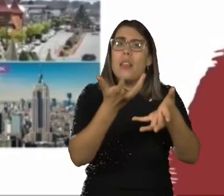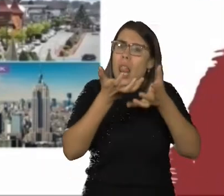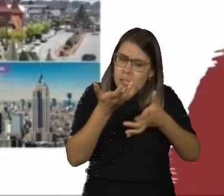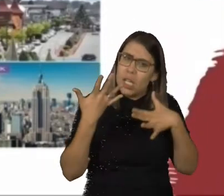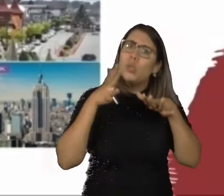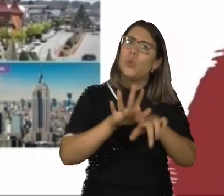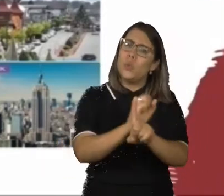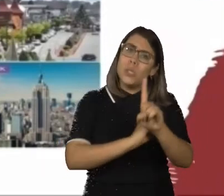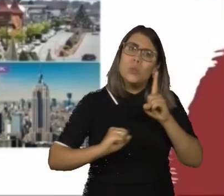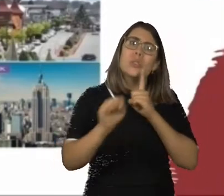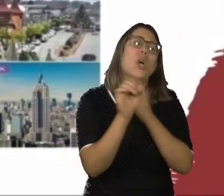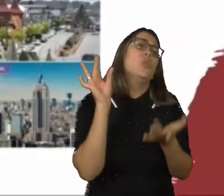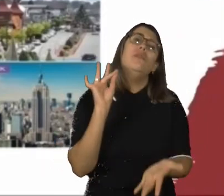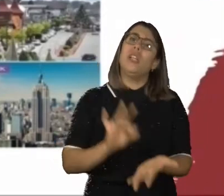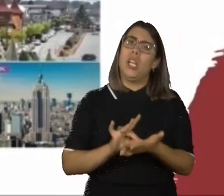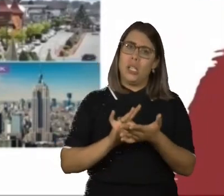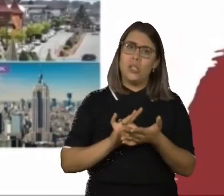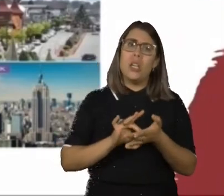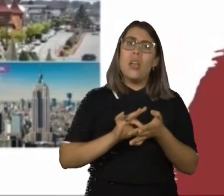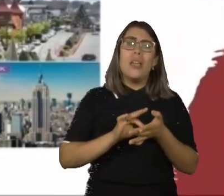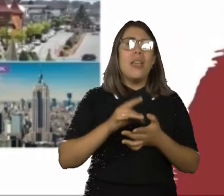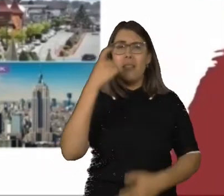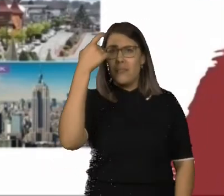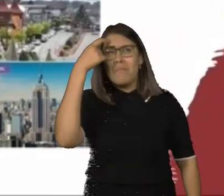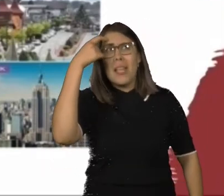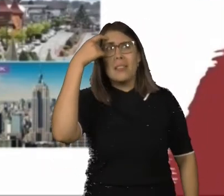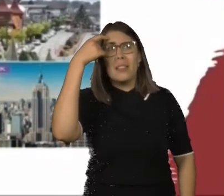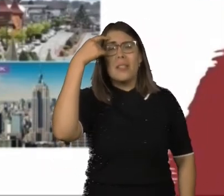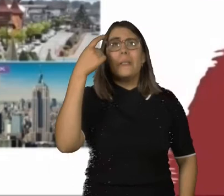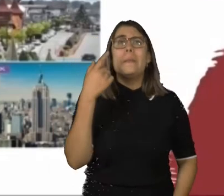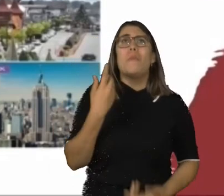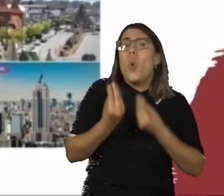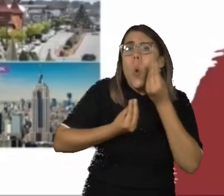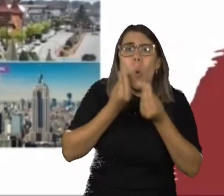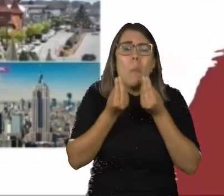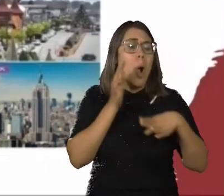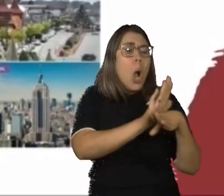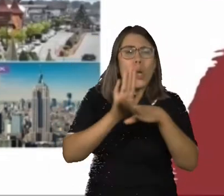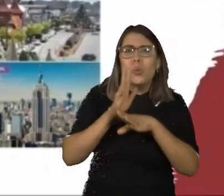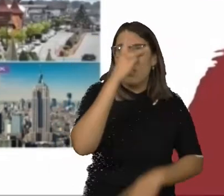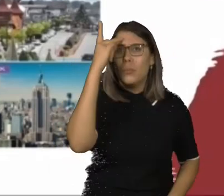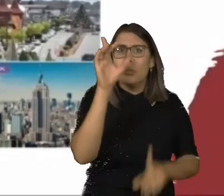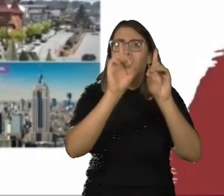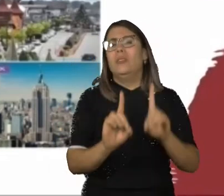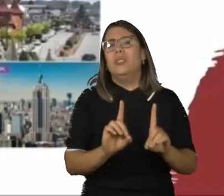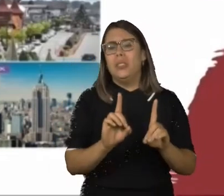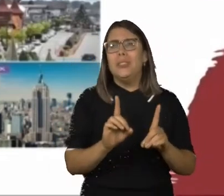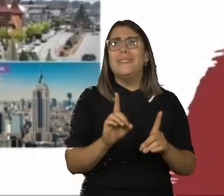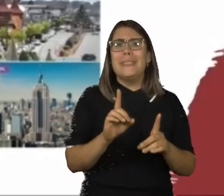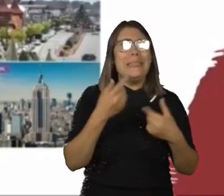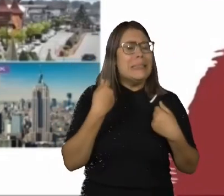empresas que a gente entra com os nossos alunos, eles têm sempre uma preocupação em mostrar para nós o quanto eles estão